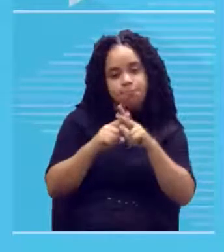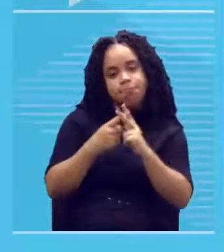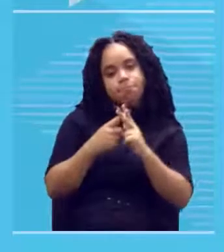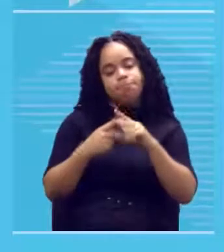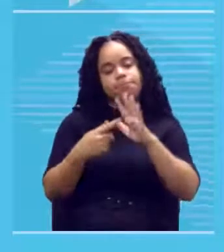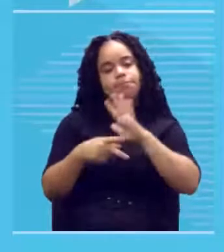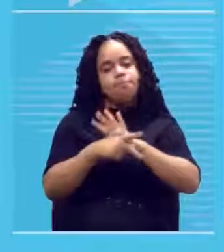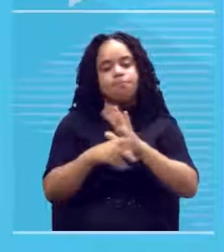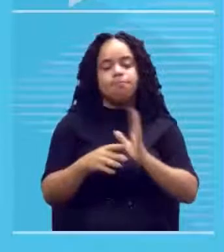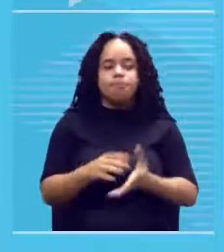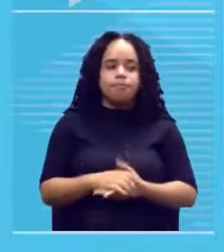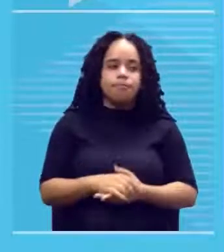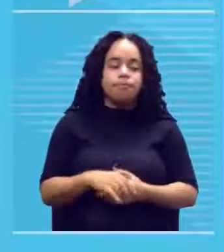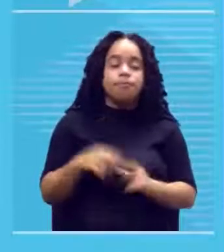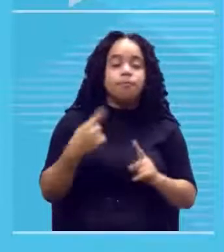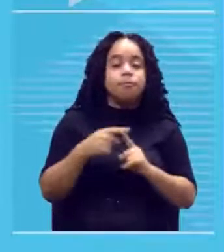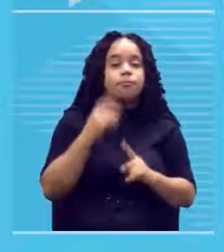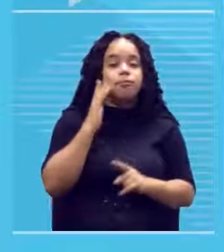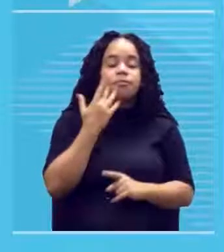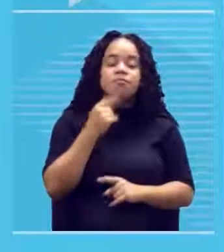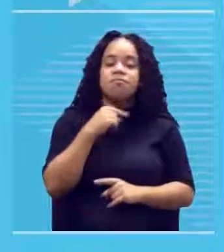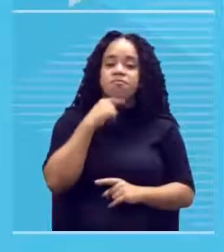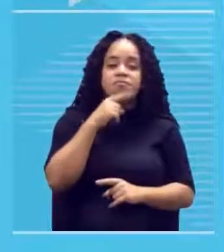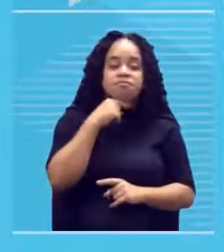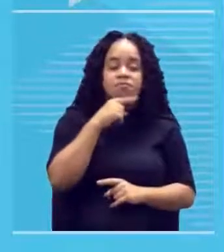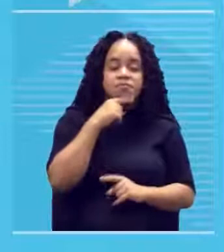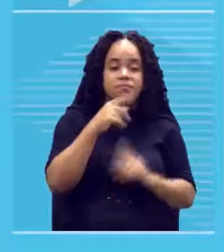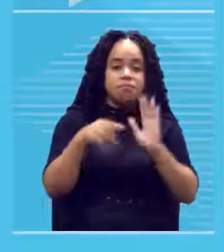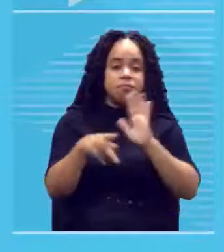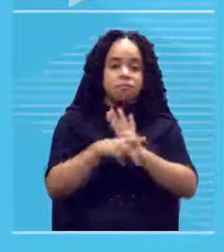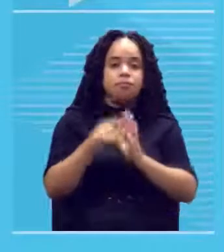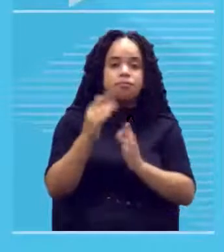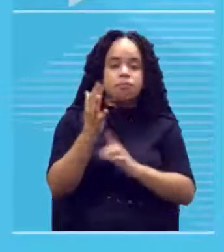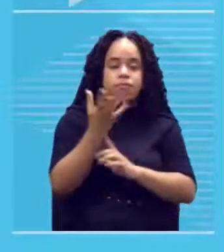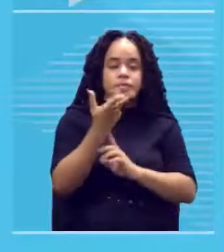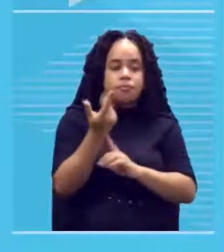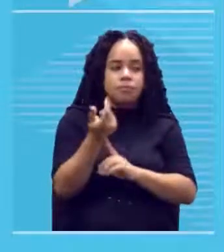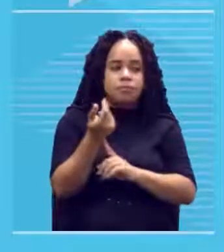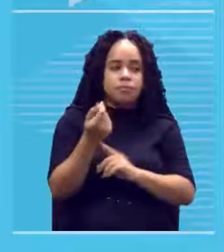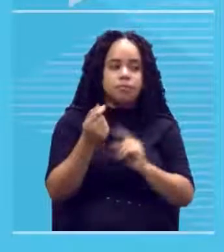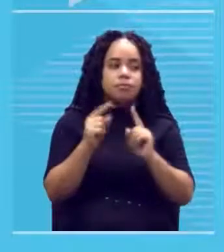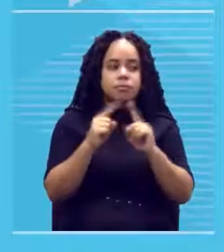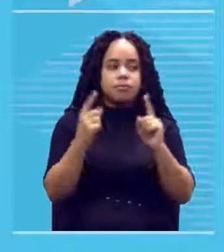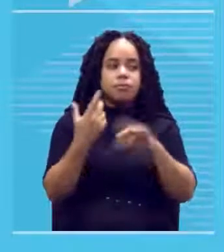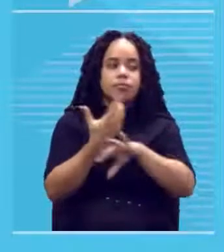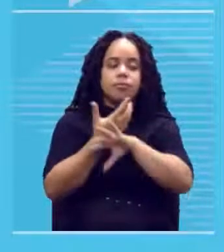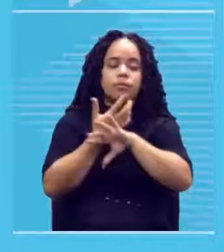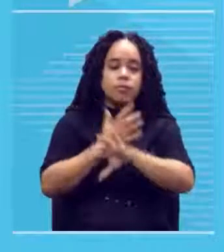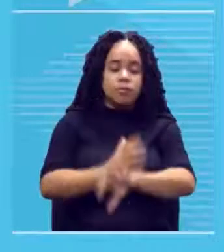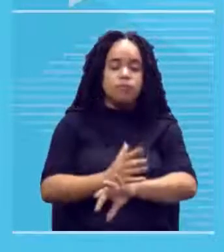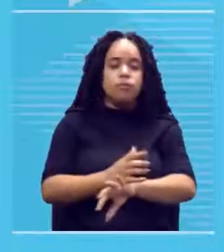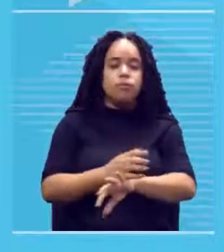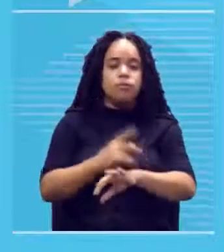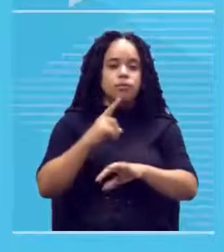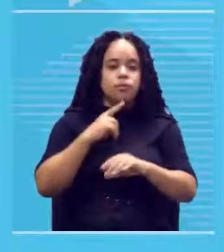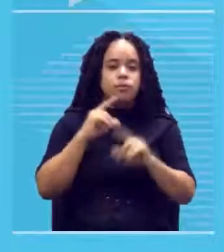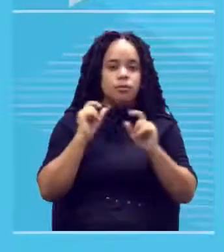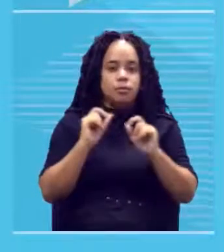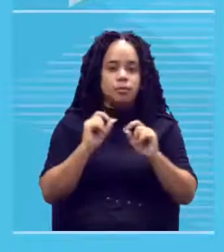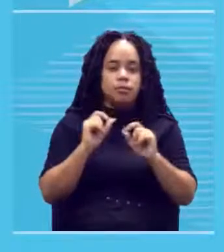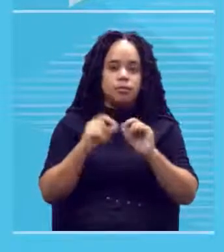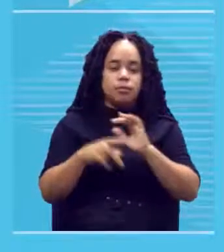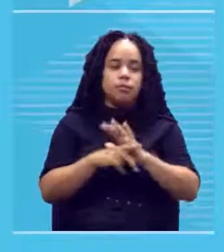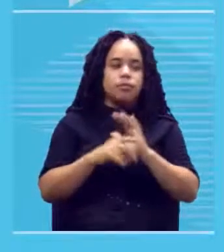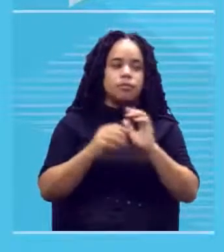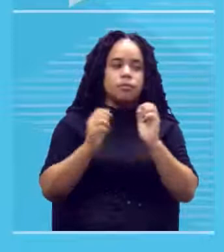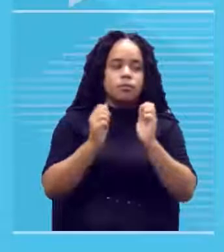parte que você acha que não ficou legal na pintura e quando ela seca ela mantém o brilho